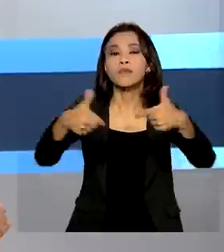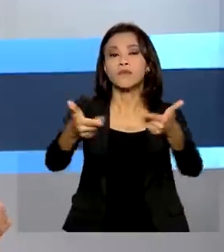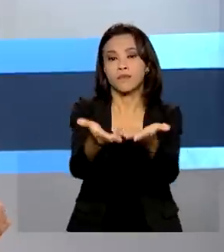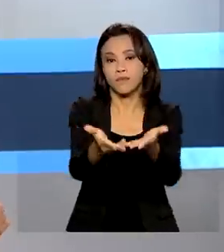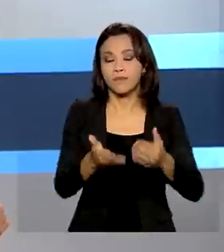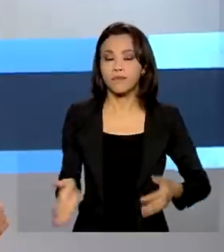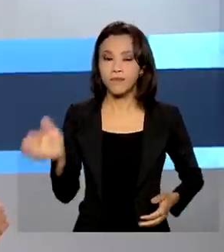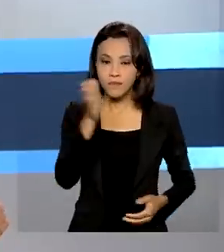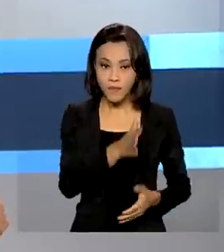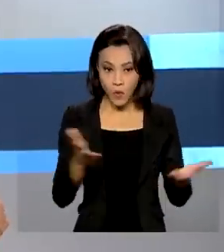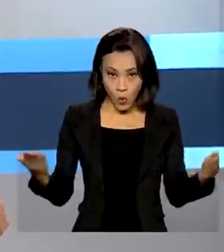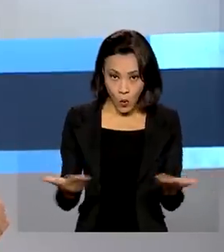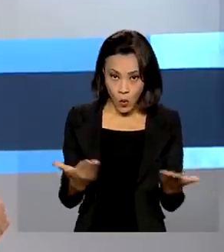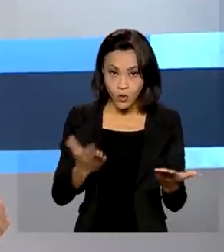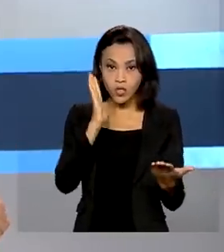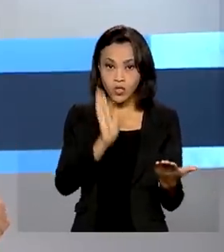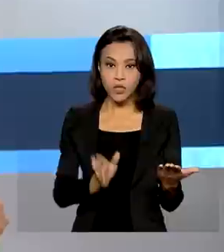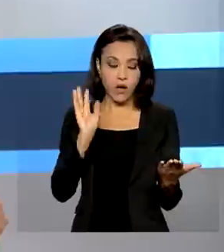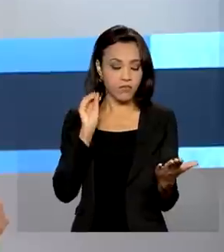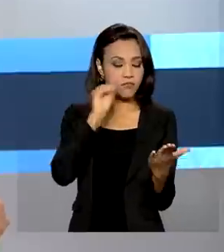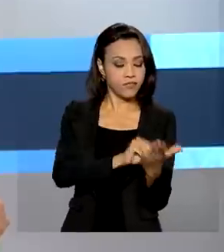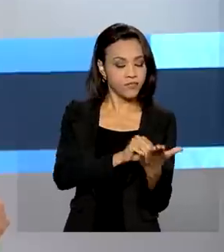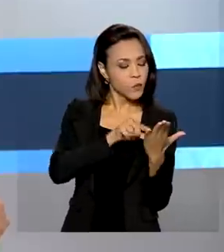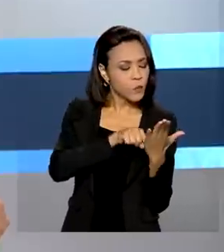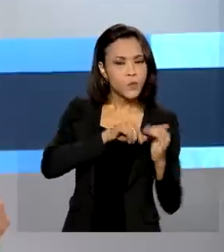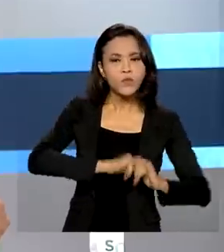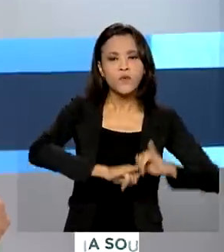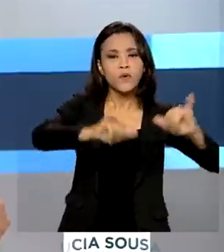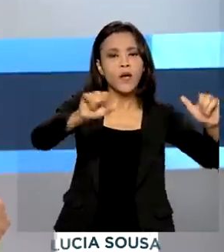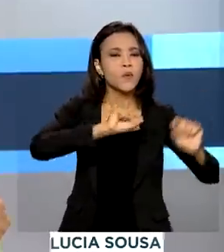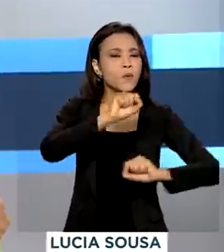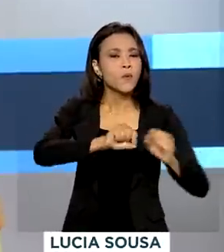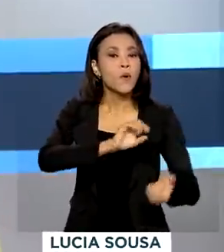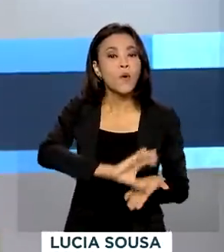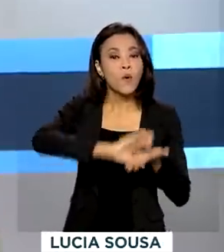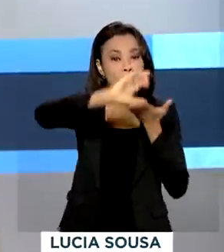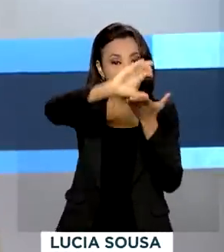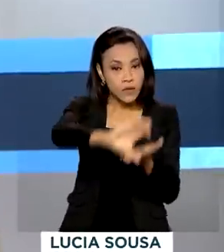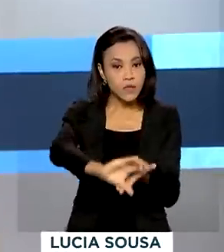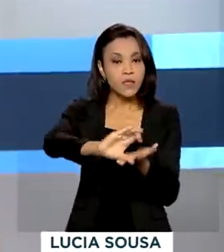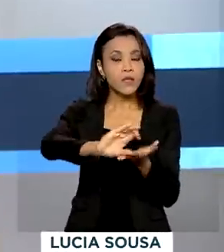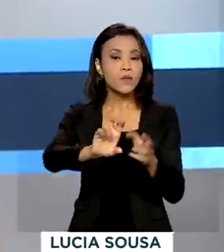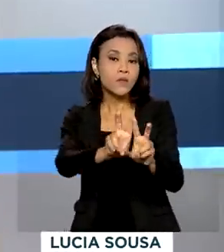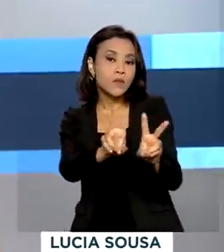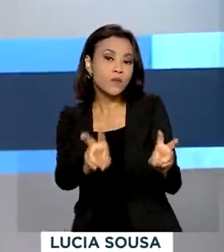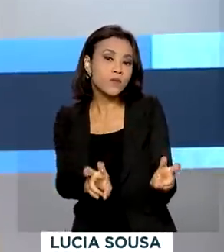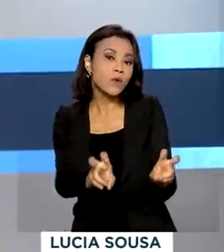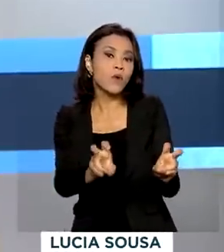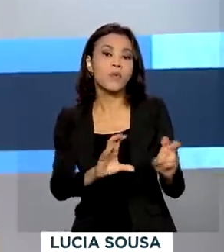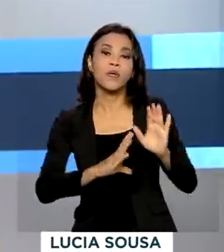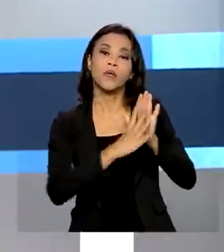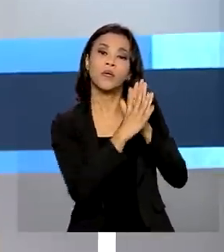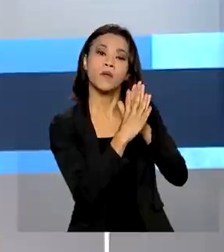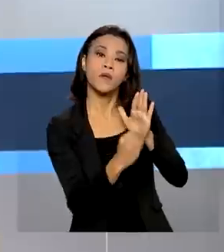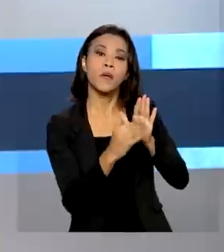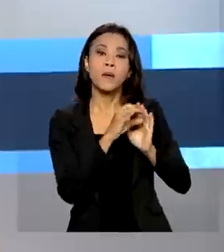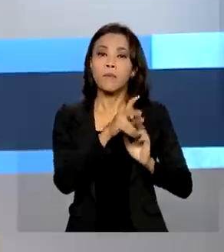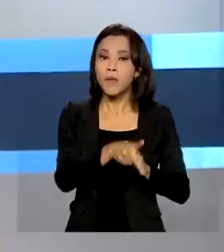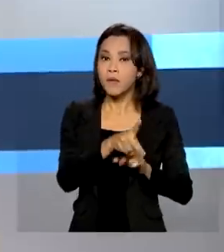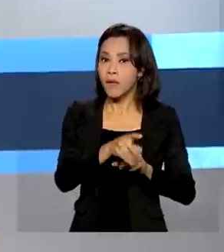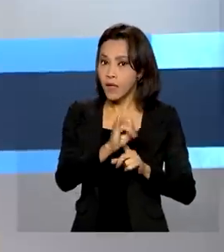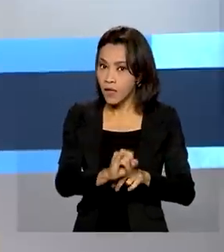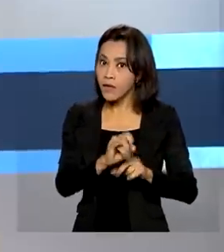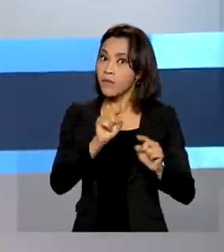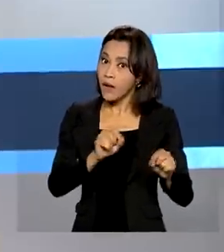E olha, saiu hoje no Diário Oficial a recomendação do Conselho do Programa de Parcerias de Investimentos para a Qualificação da Petrobras.